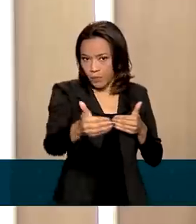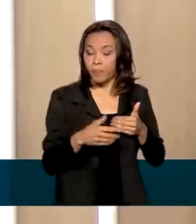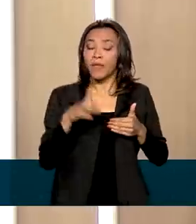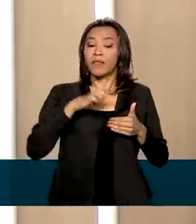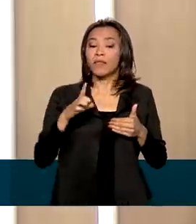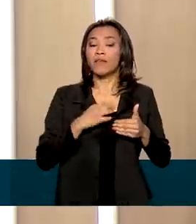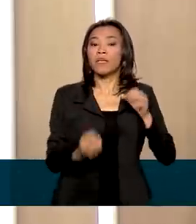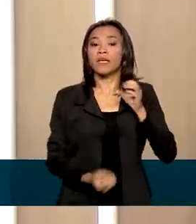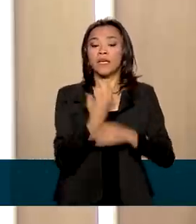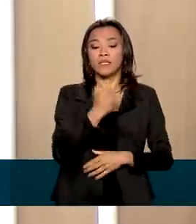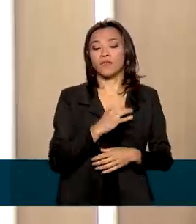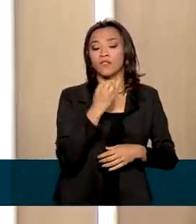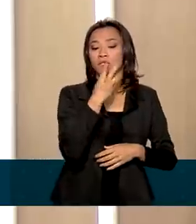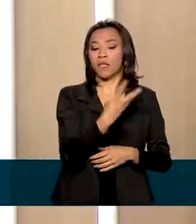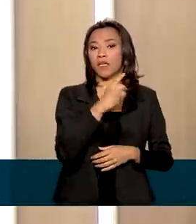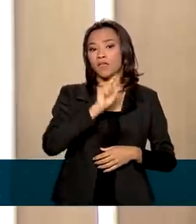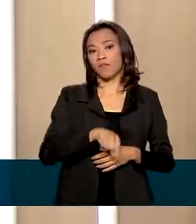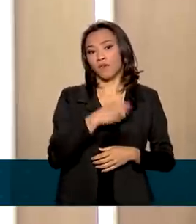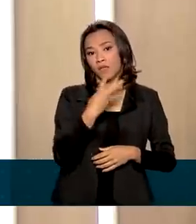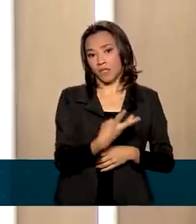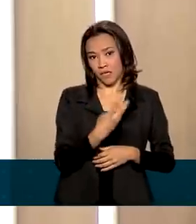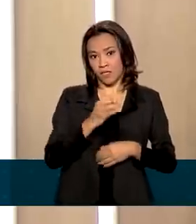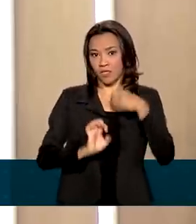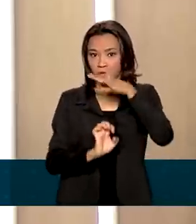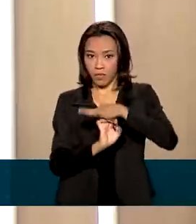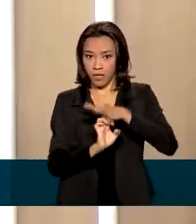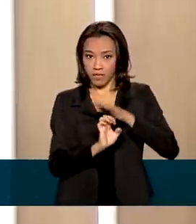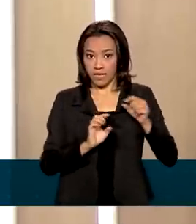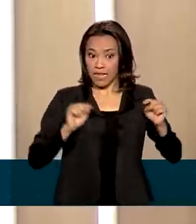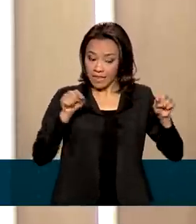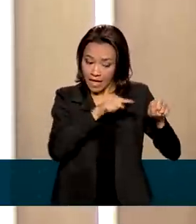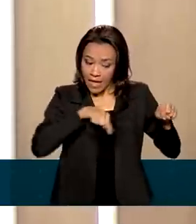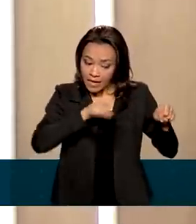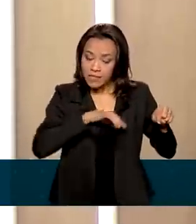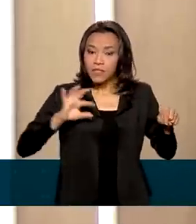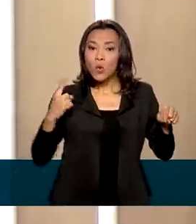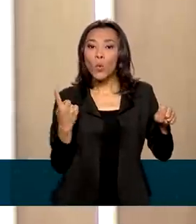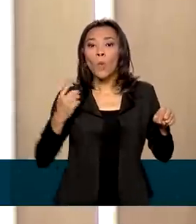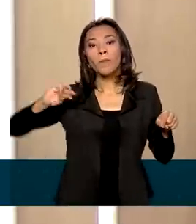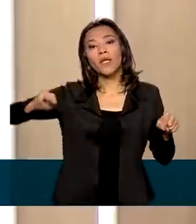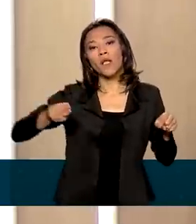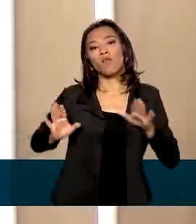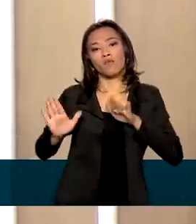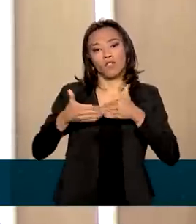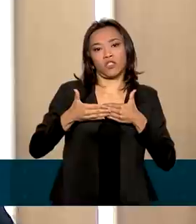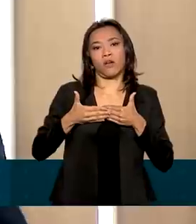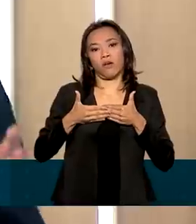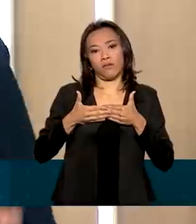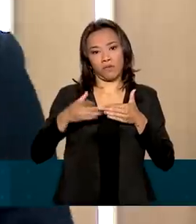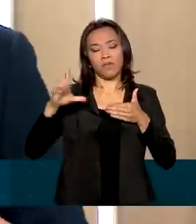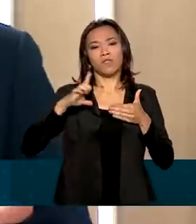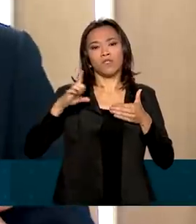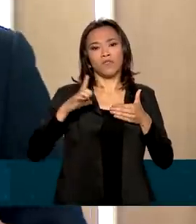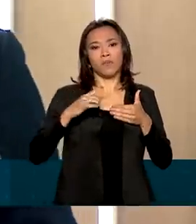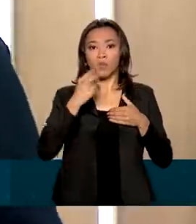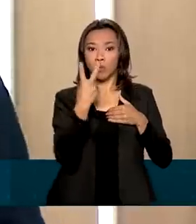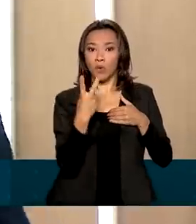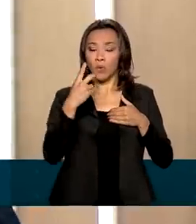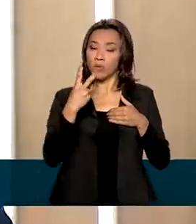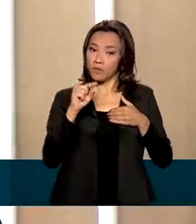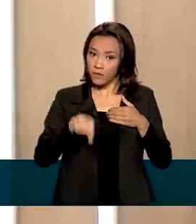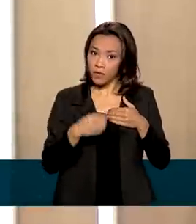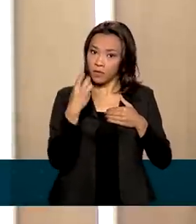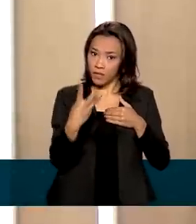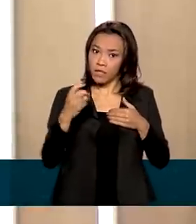3,3 milhões de empresas, sendo que 1 milhão dessas empresas criadas fechou. Ou seja, tivemos um saldo líquido de 2,3